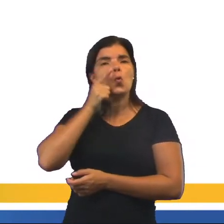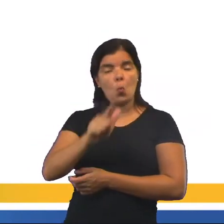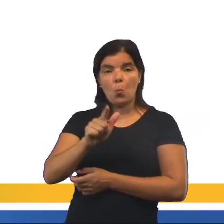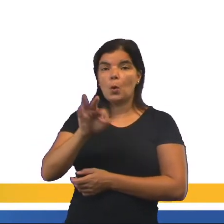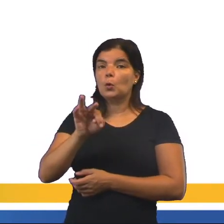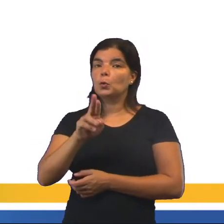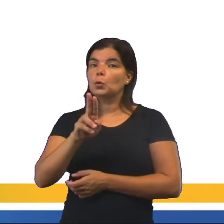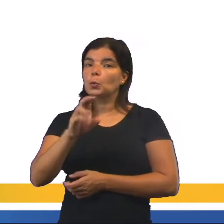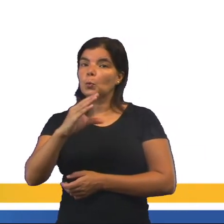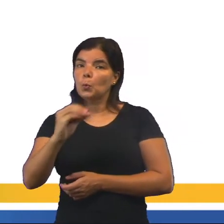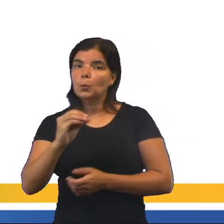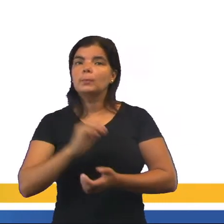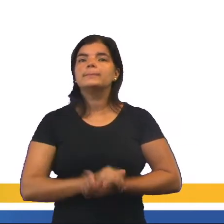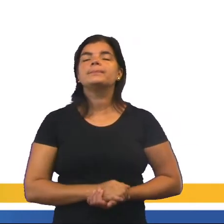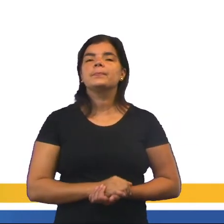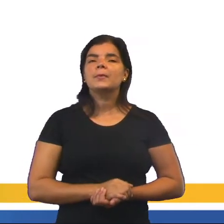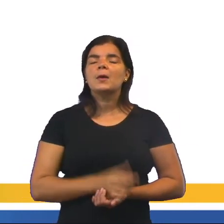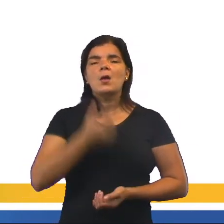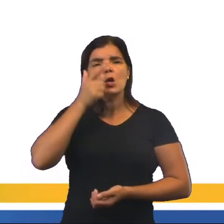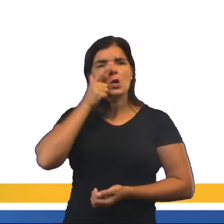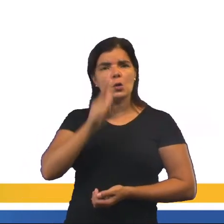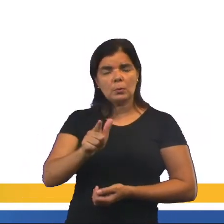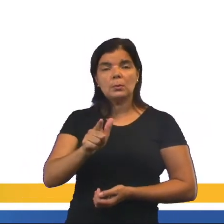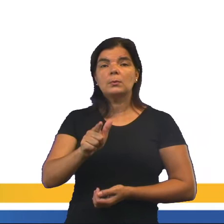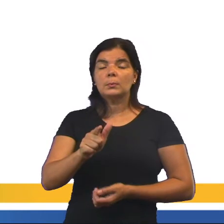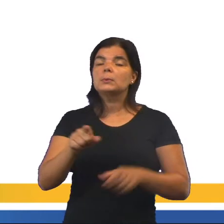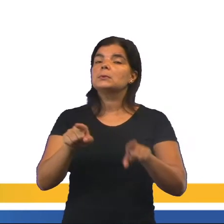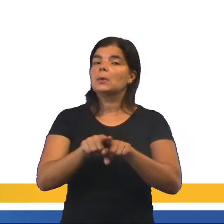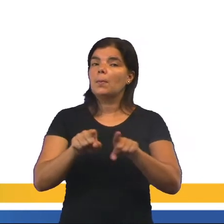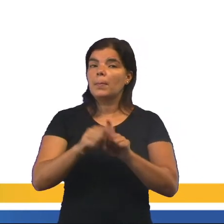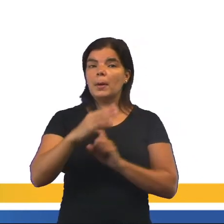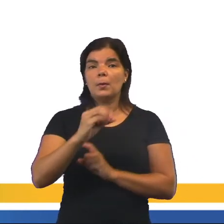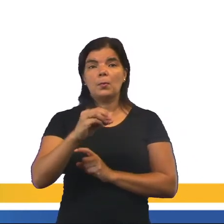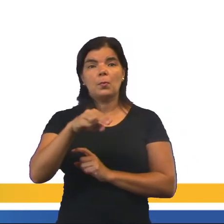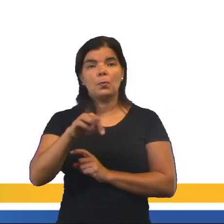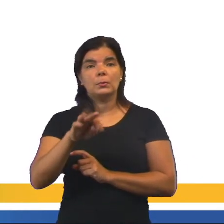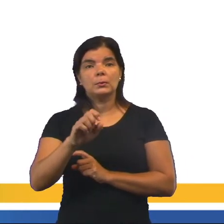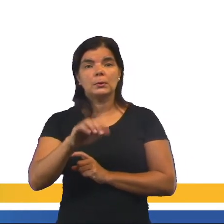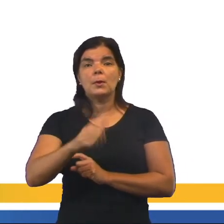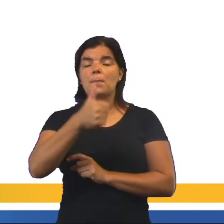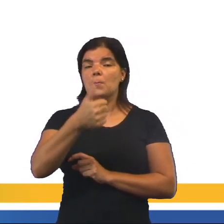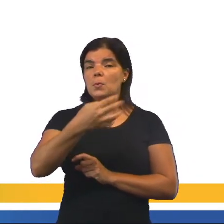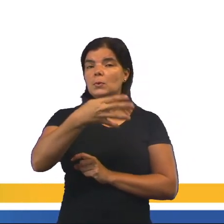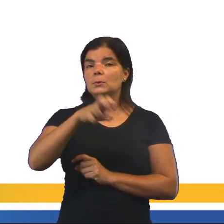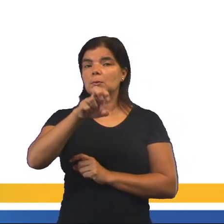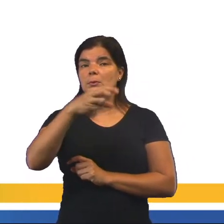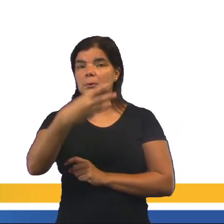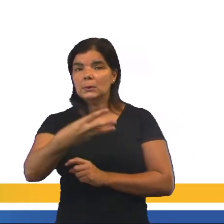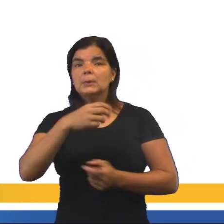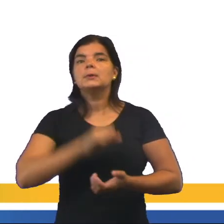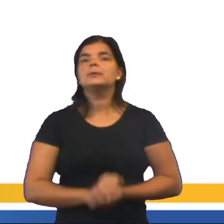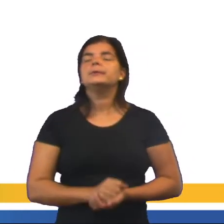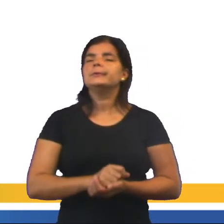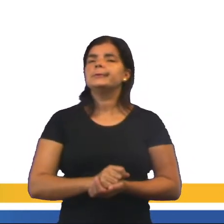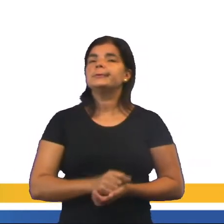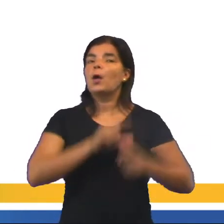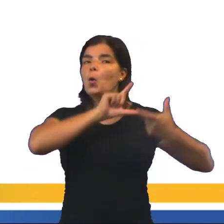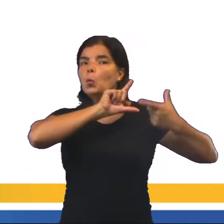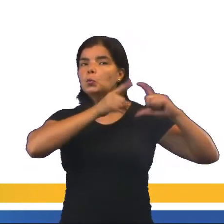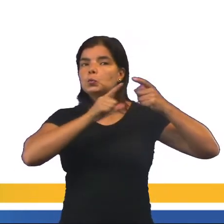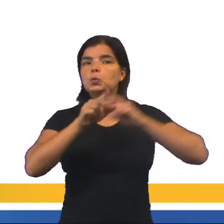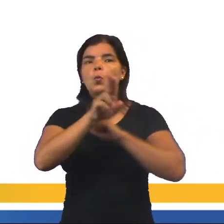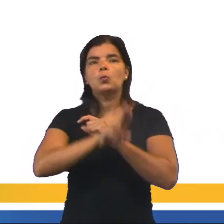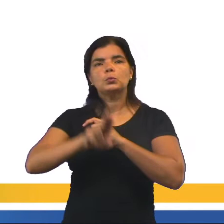turcos otomanos. A conquista de Constantinopla, em 1453, é um marco tradicionalmente